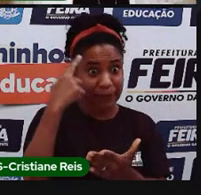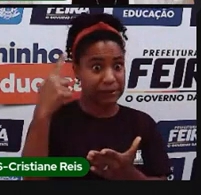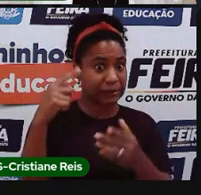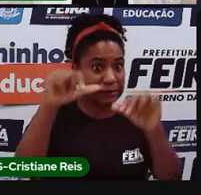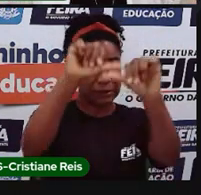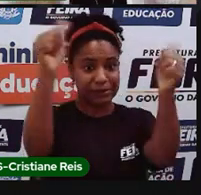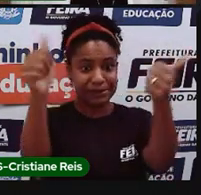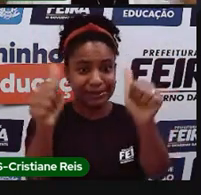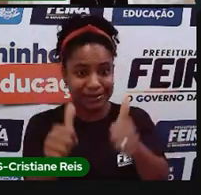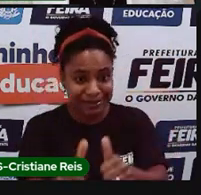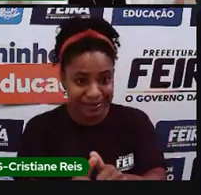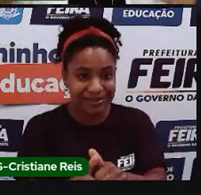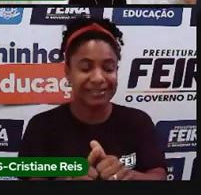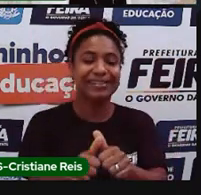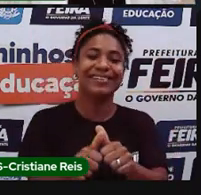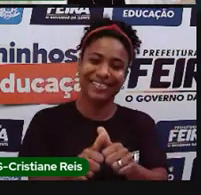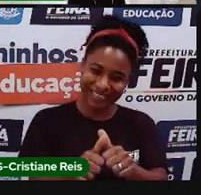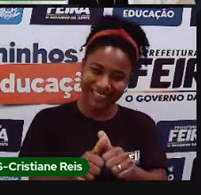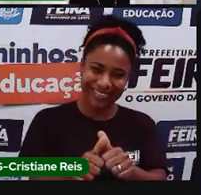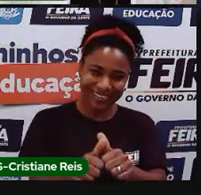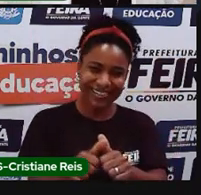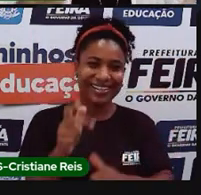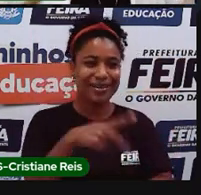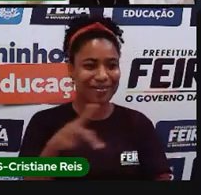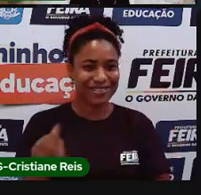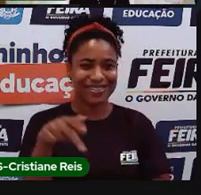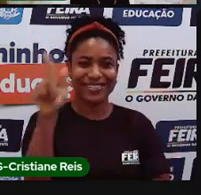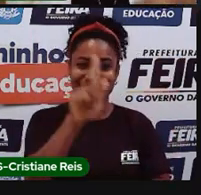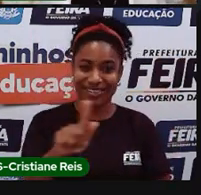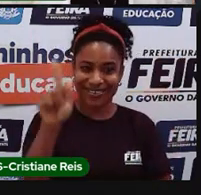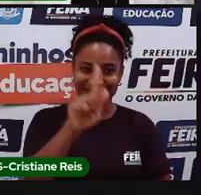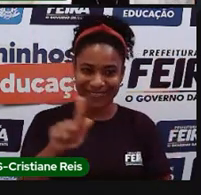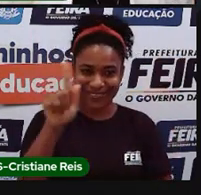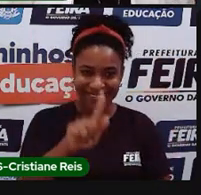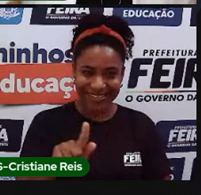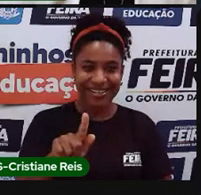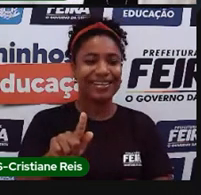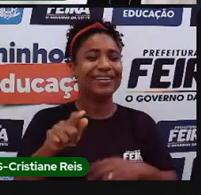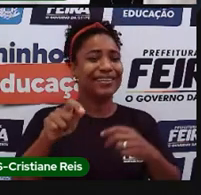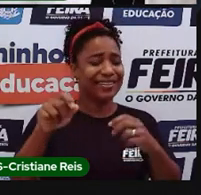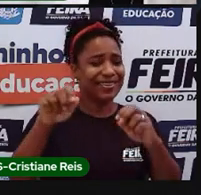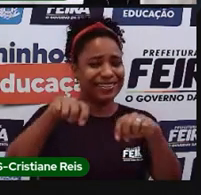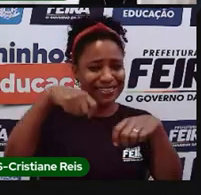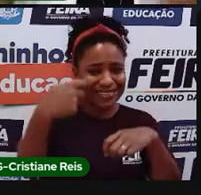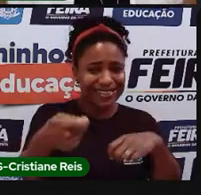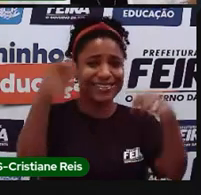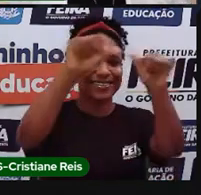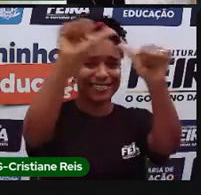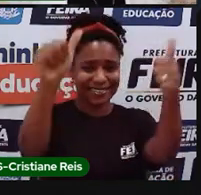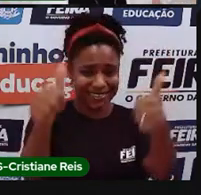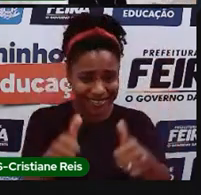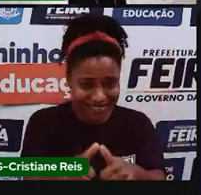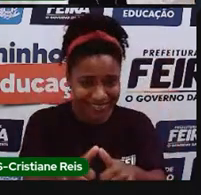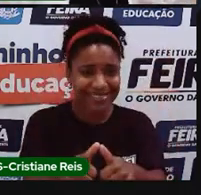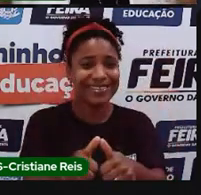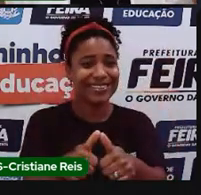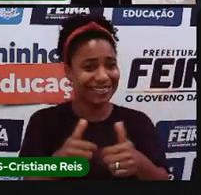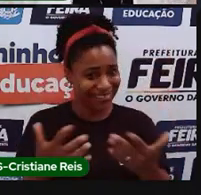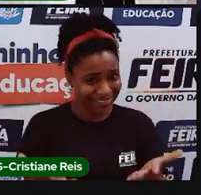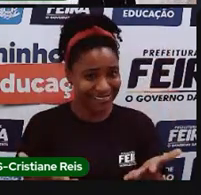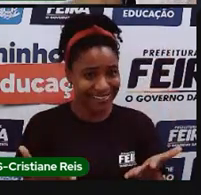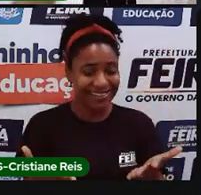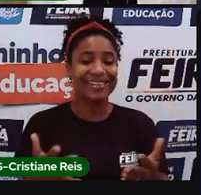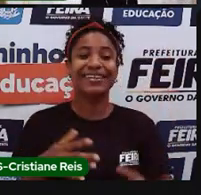pró de Geografia fala muito de mapa. A gente, quando quer ensinar algum coleguinha pra ir pra algum lugar, a gente, como vocês já viram,